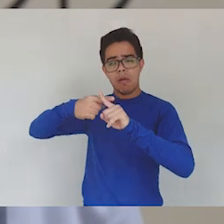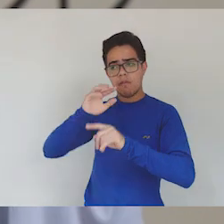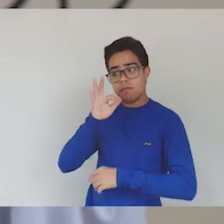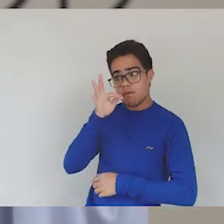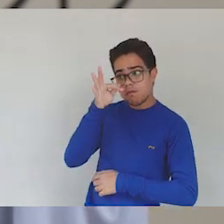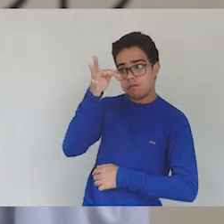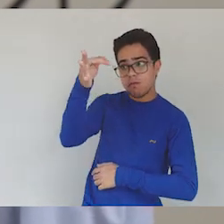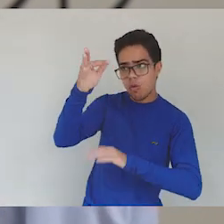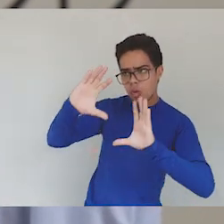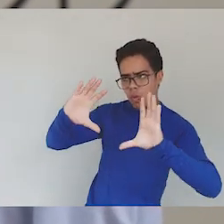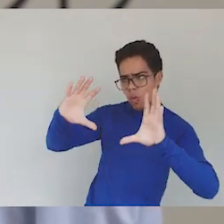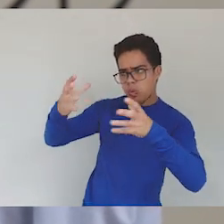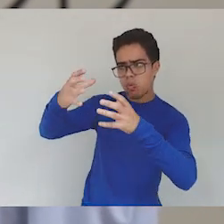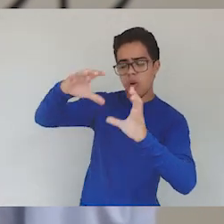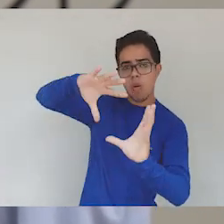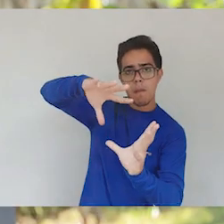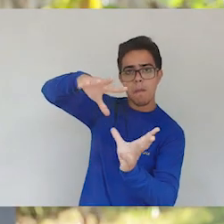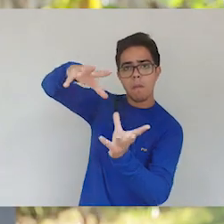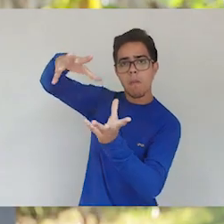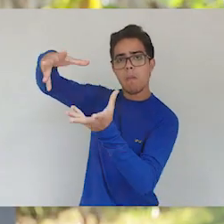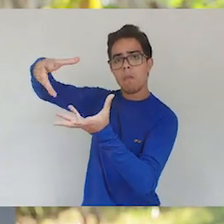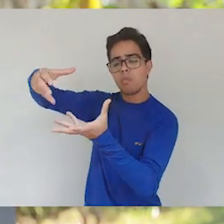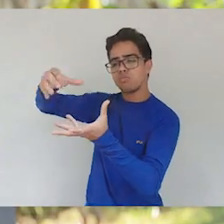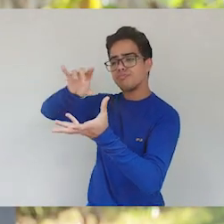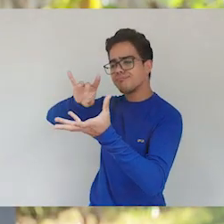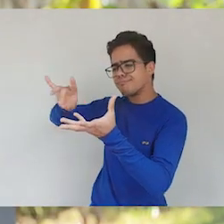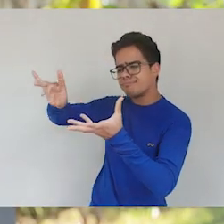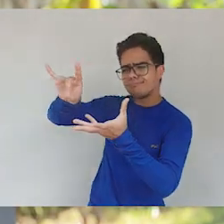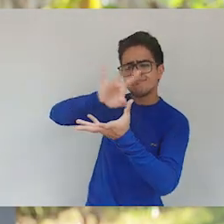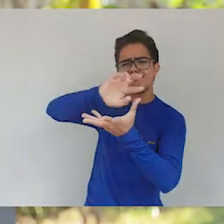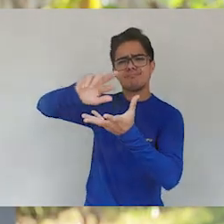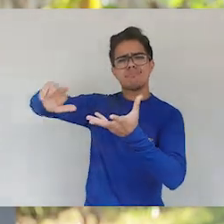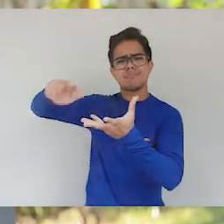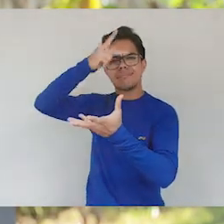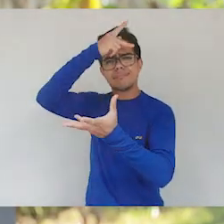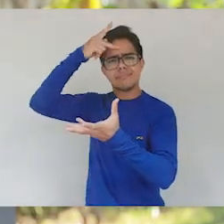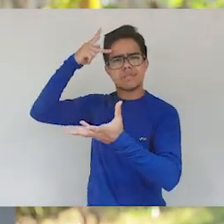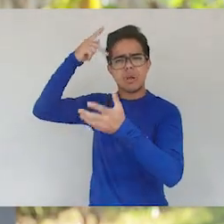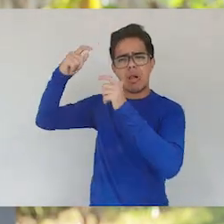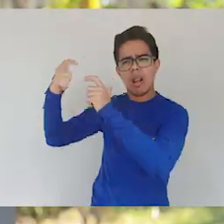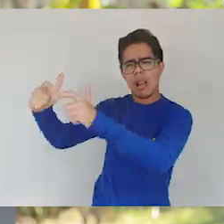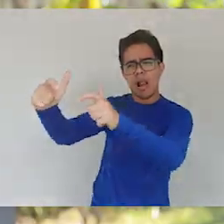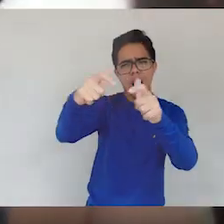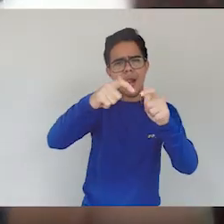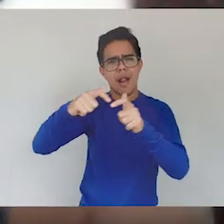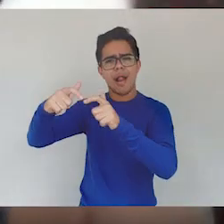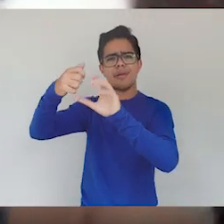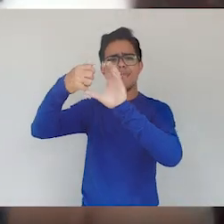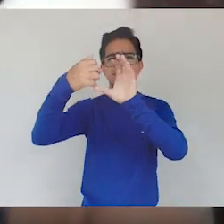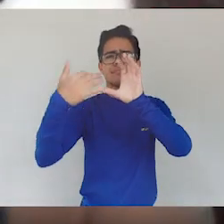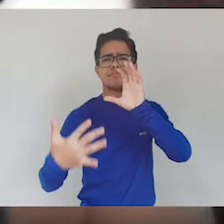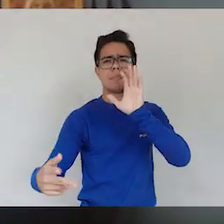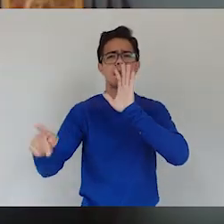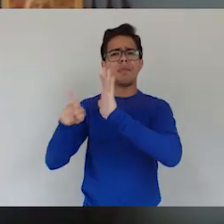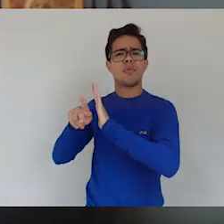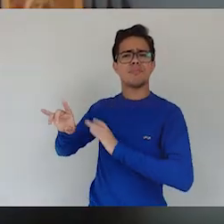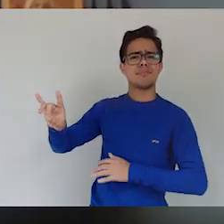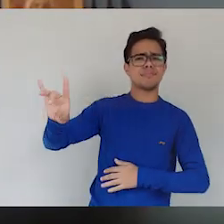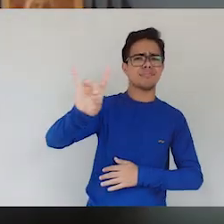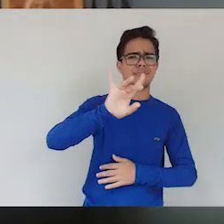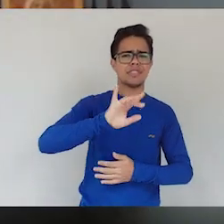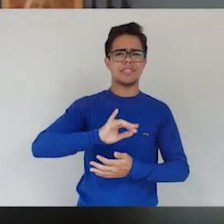do que queremos ser, como coletivo, com uma unidade de bilhões de pessoas, cada uma com suas origens e